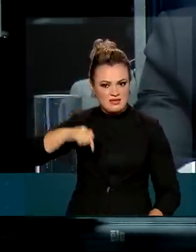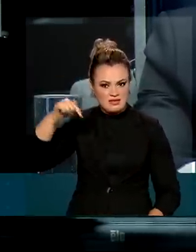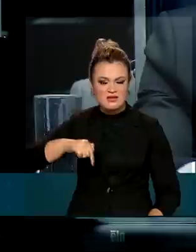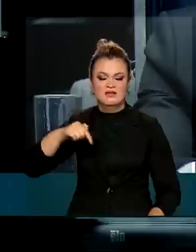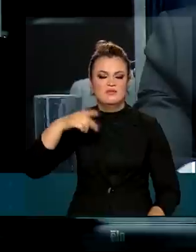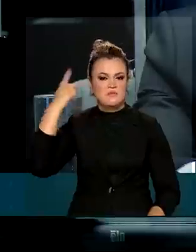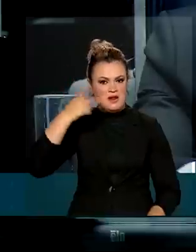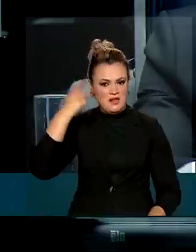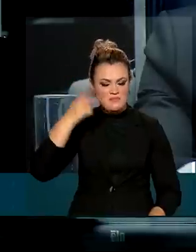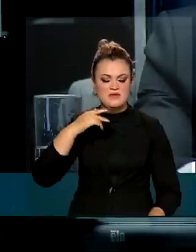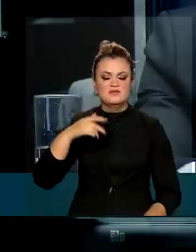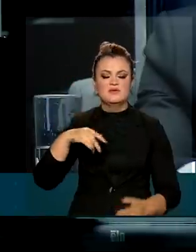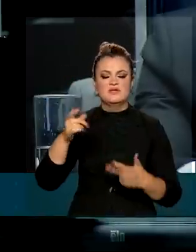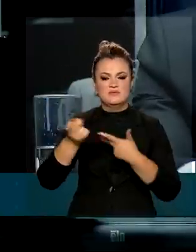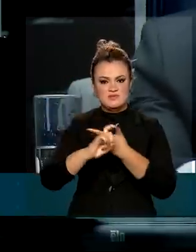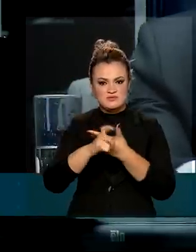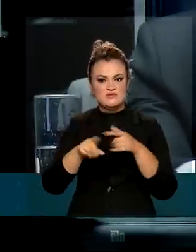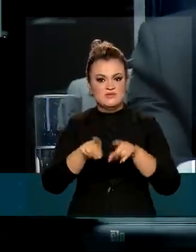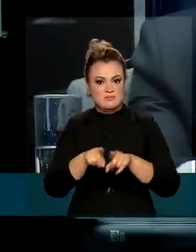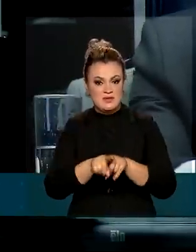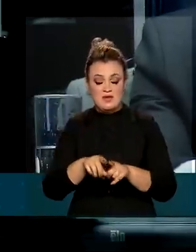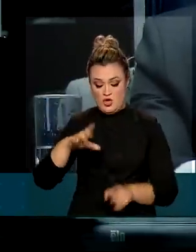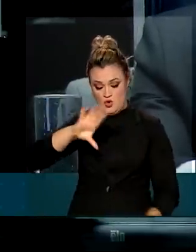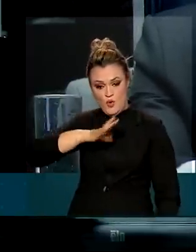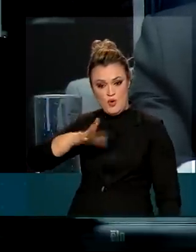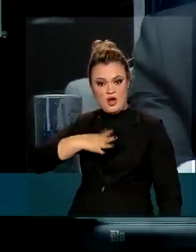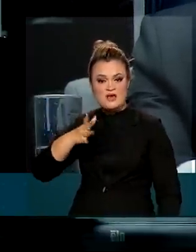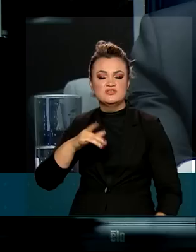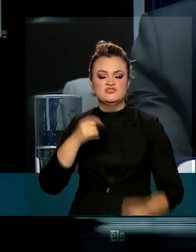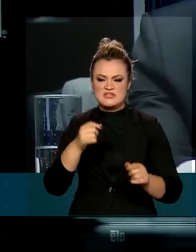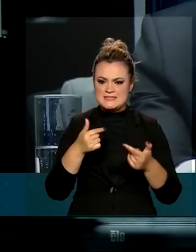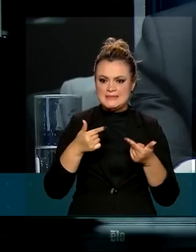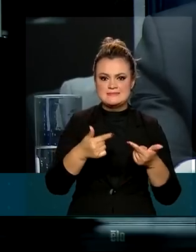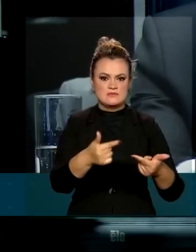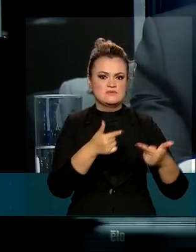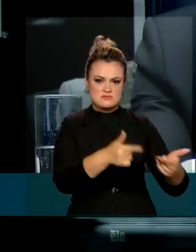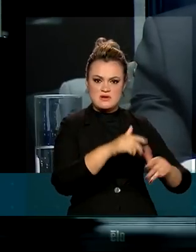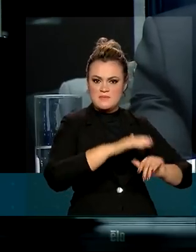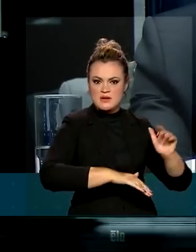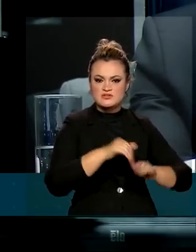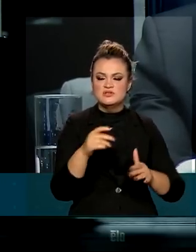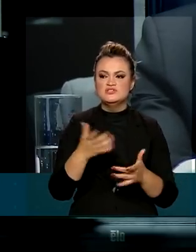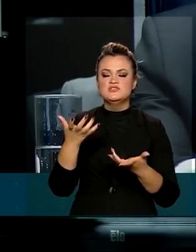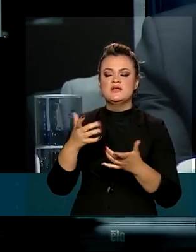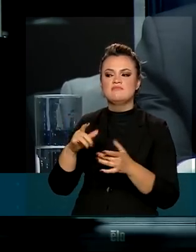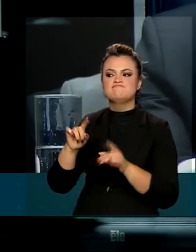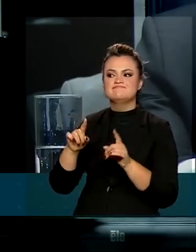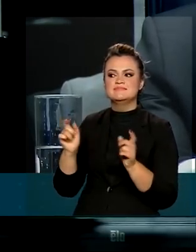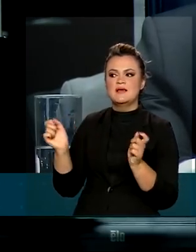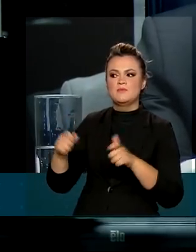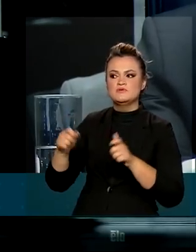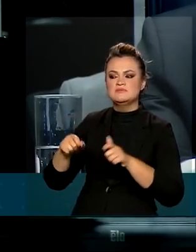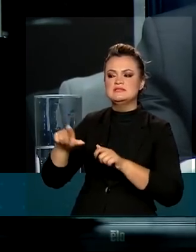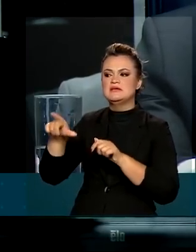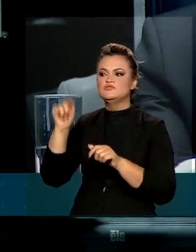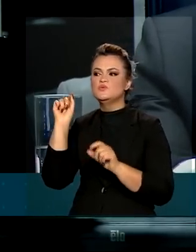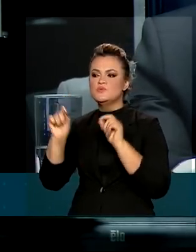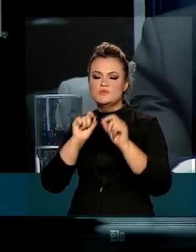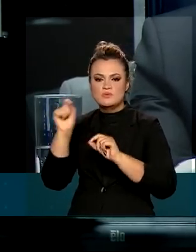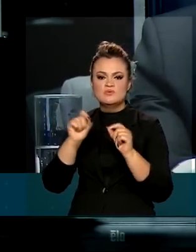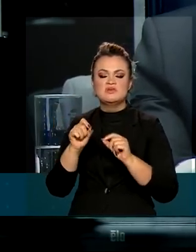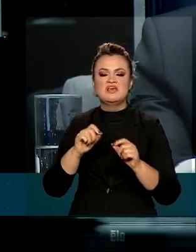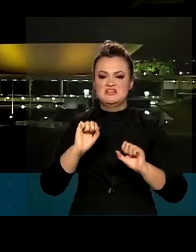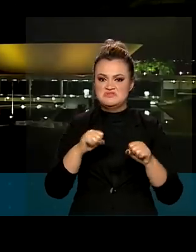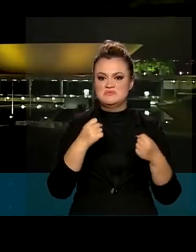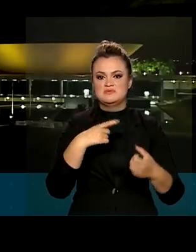Parlamento e no Executivo. A coragem de tomar iniciativa, de buscar alternativas, não faltou, de ambas